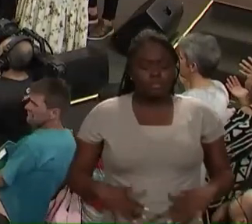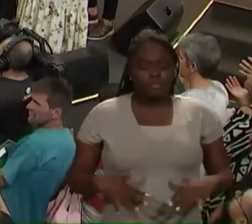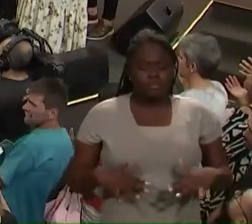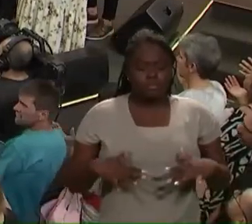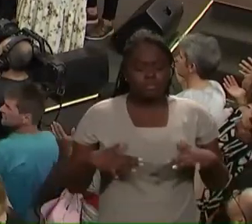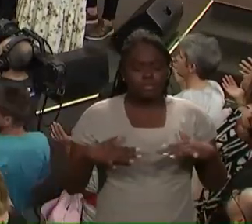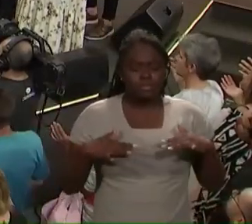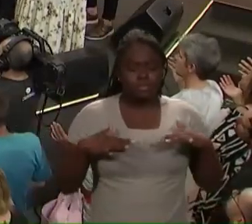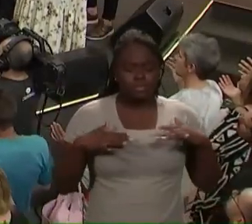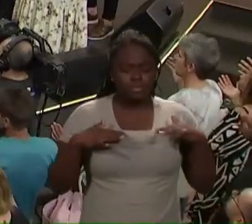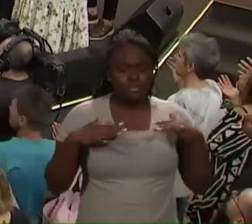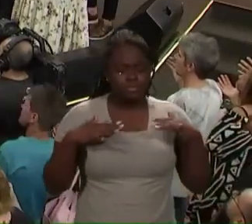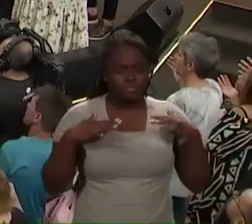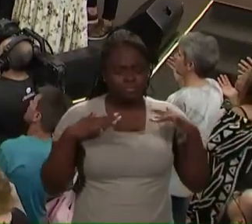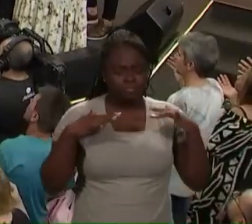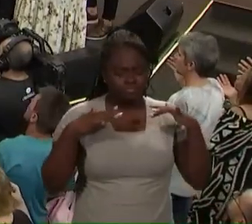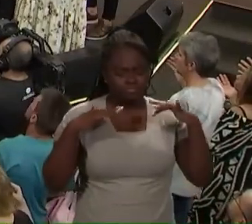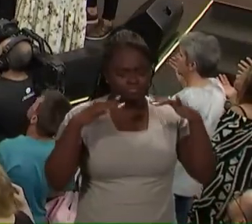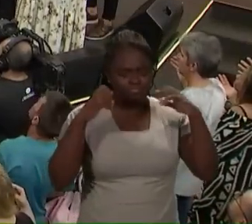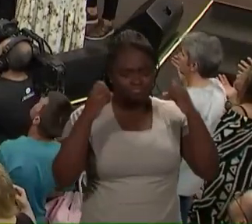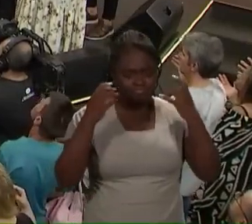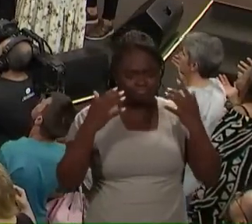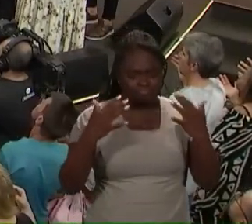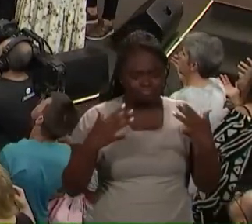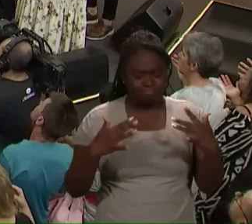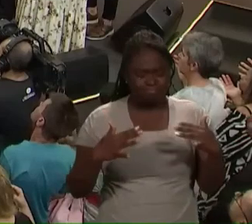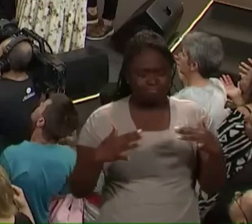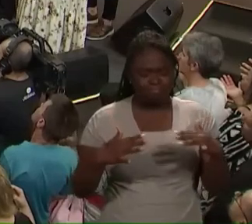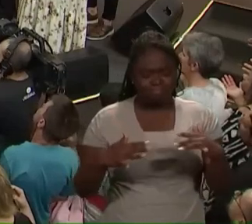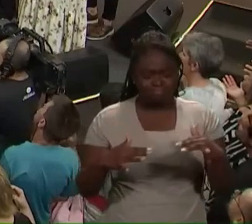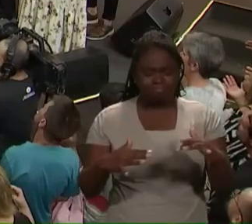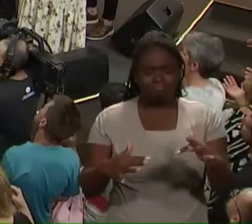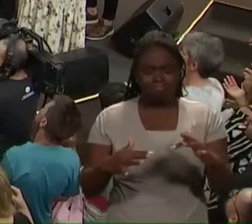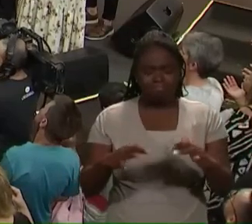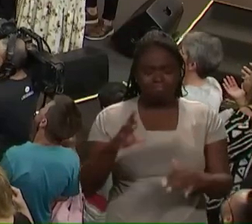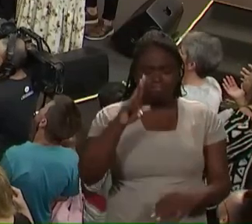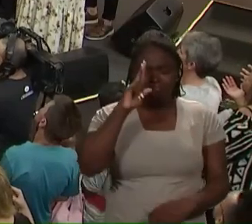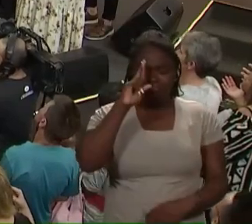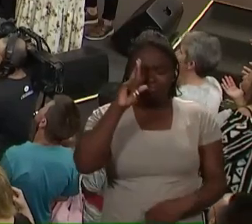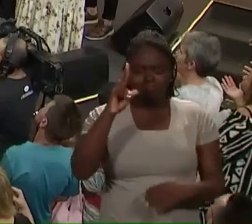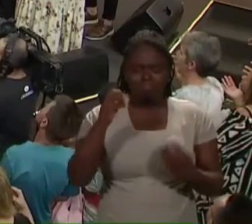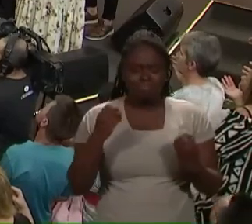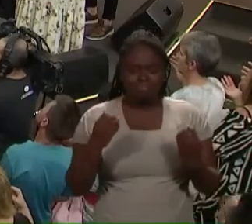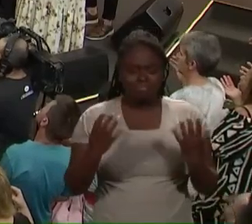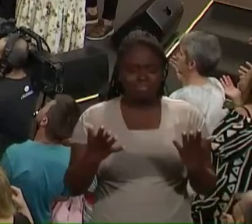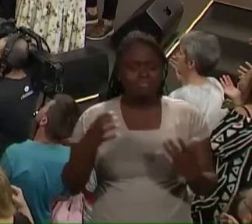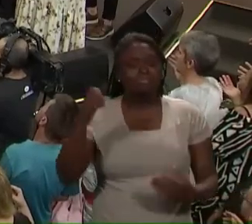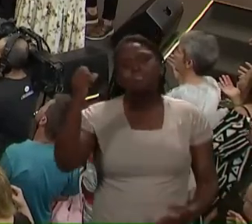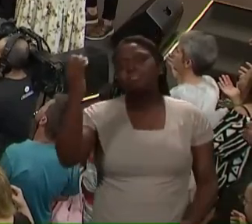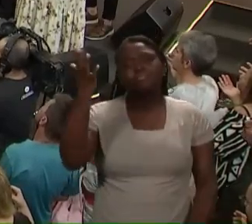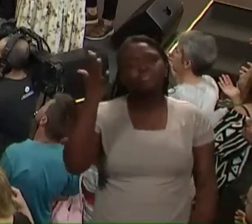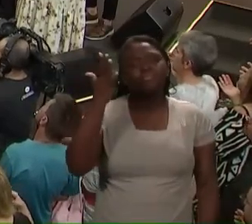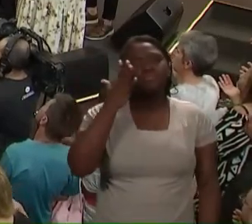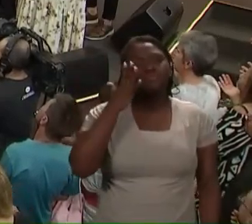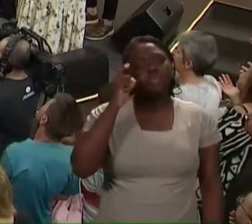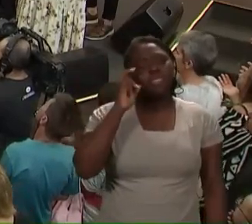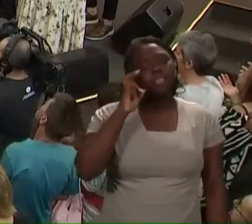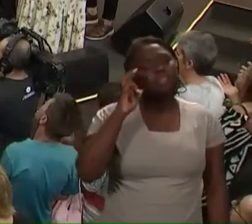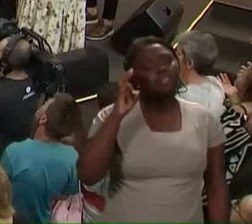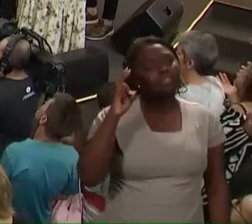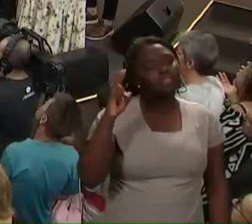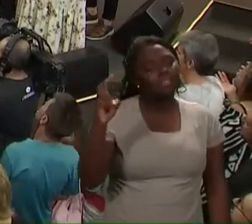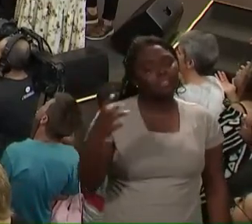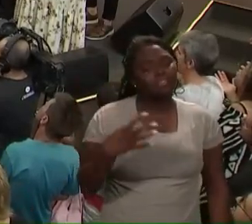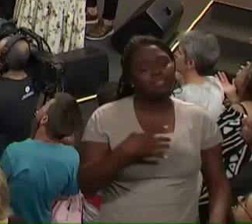Que o Senhor nos conceda graça, sabedoria, discernimento, unção. A mim e aos